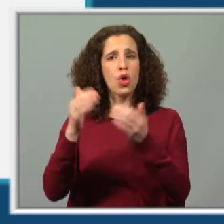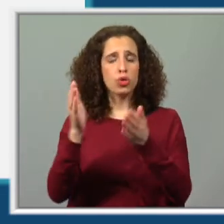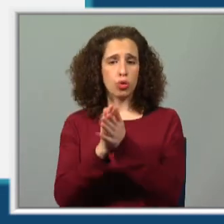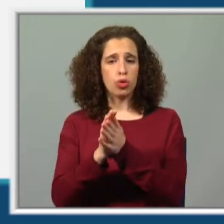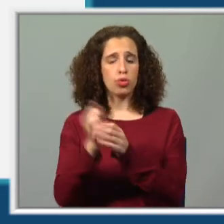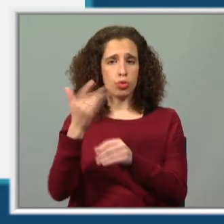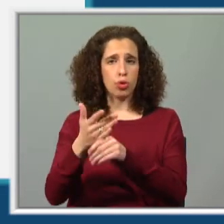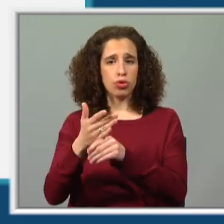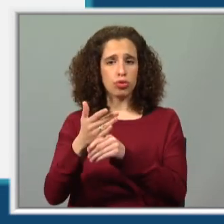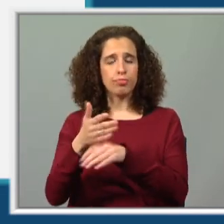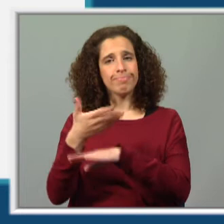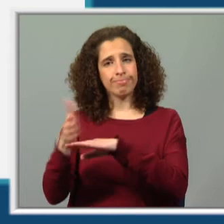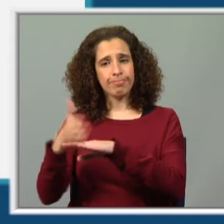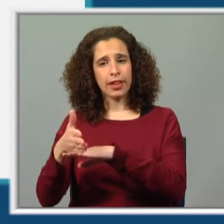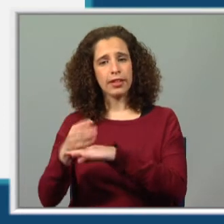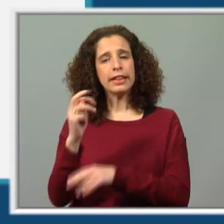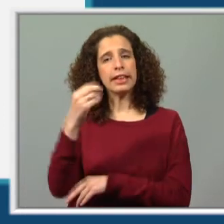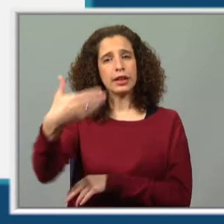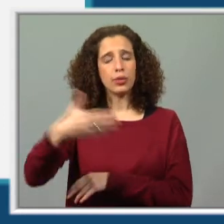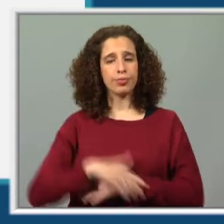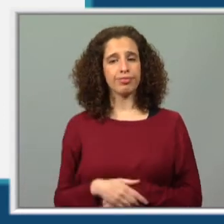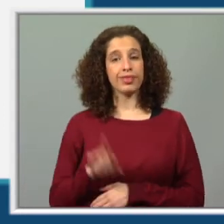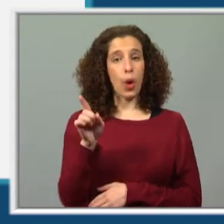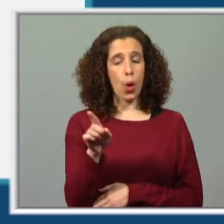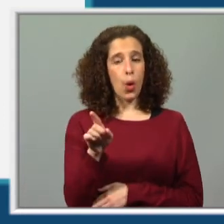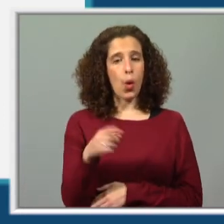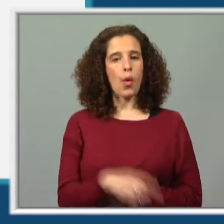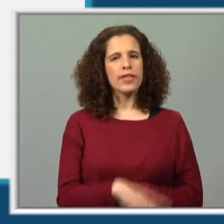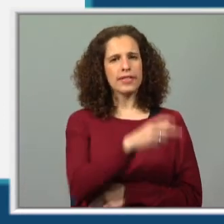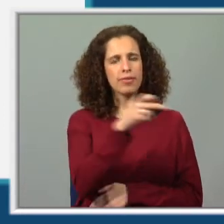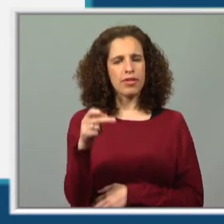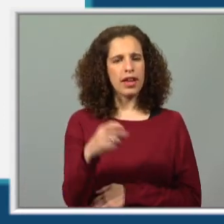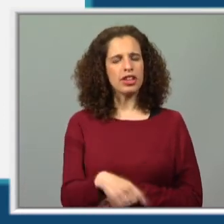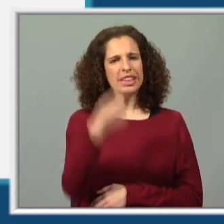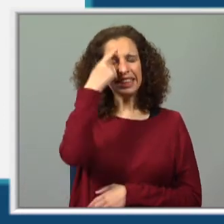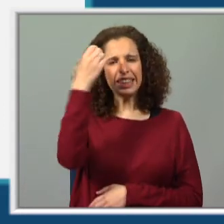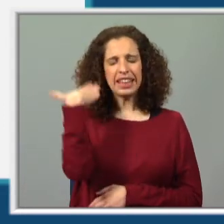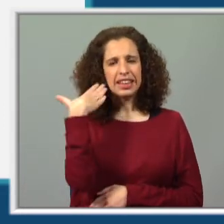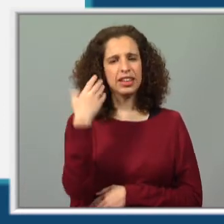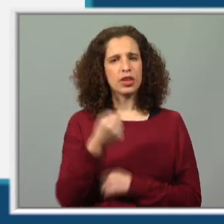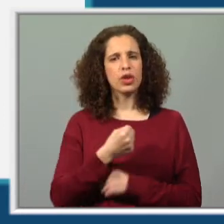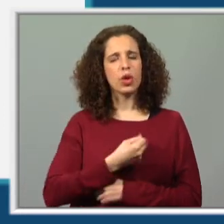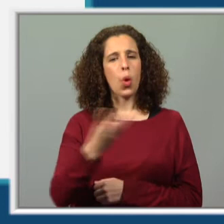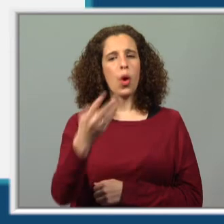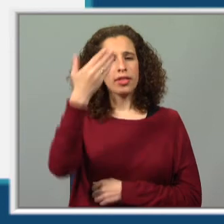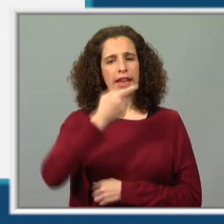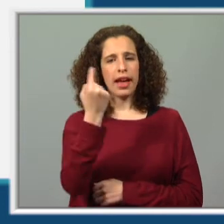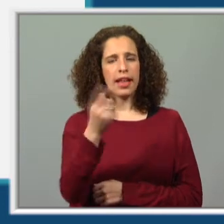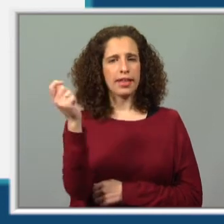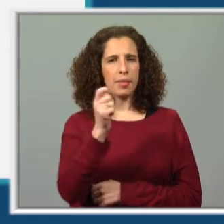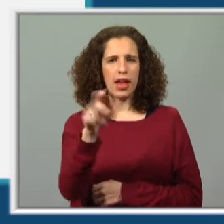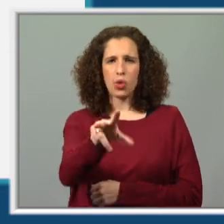os outros têm 31. Com esta lenga-lenga, nunca te vais esquecer de quantos dias tem cada mês.